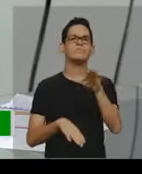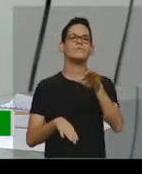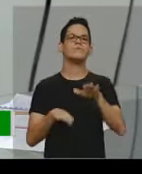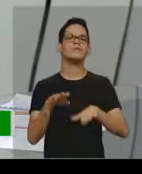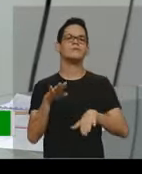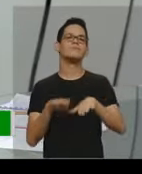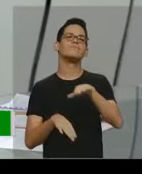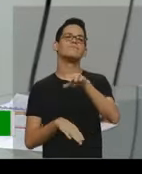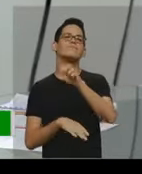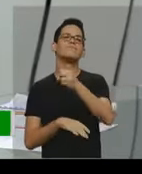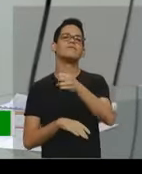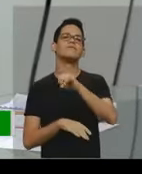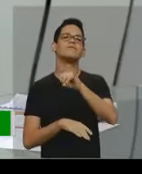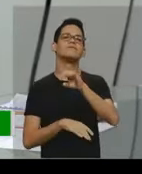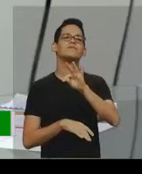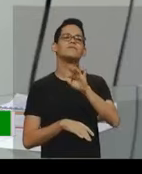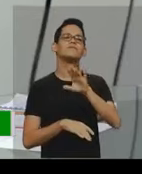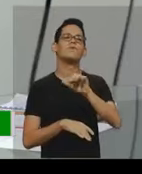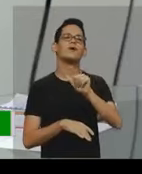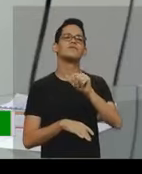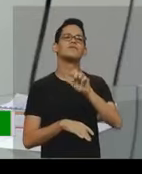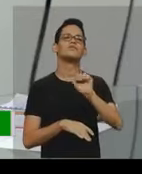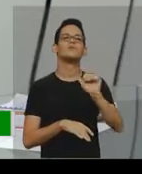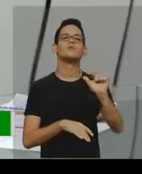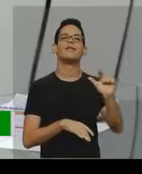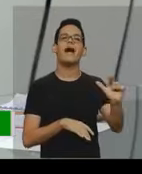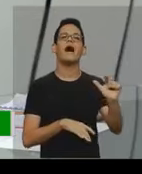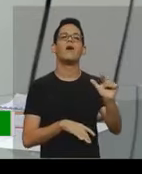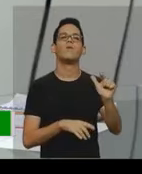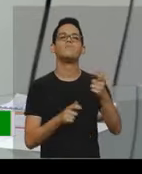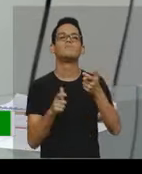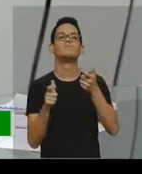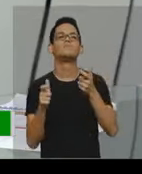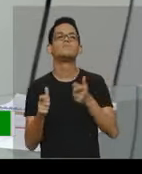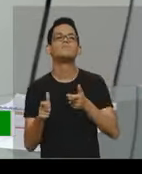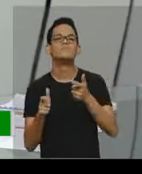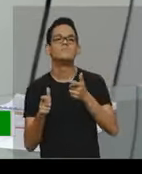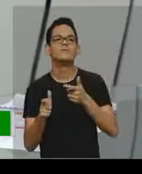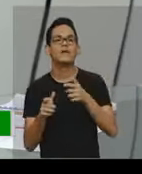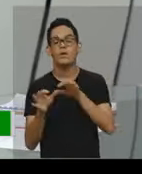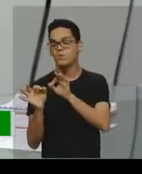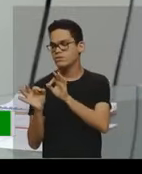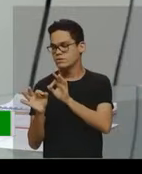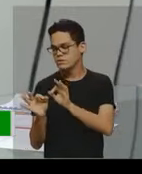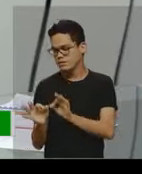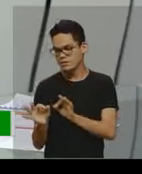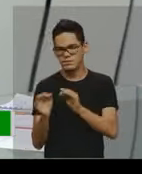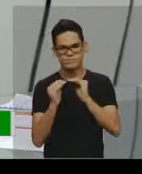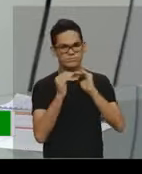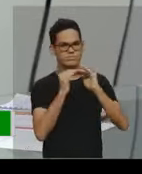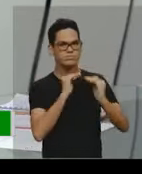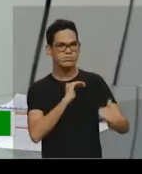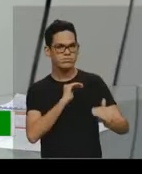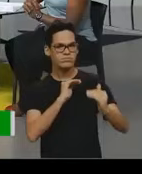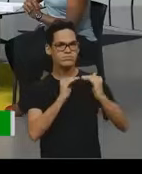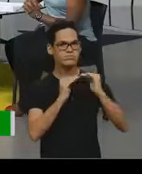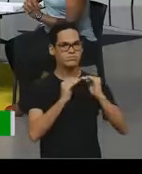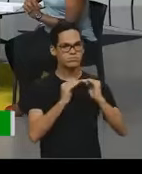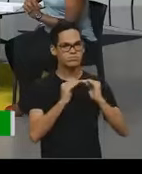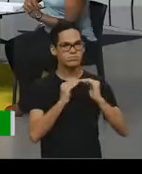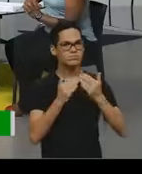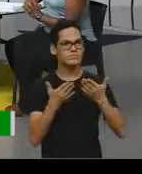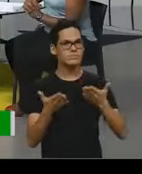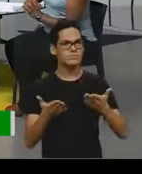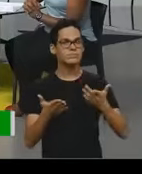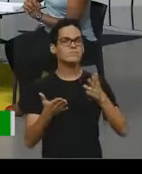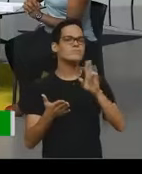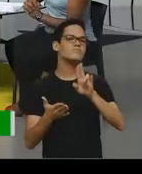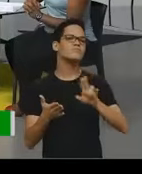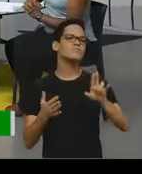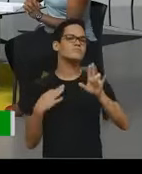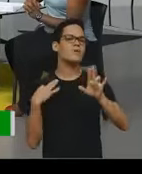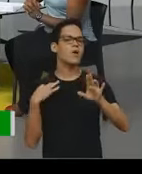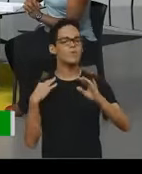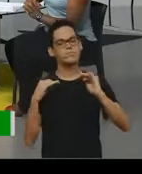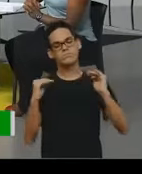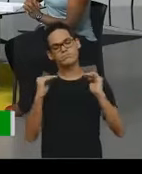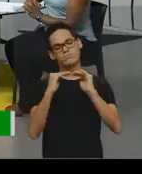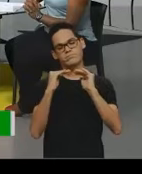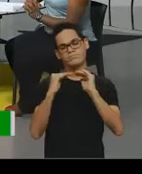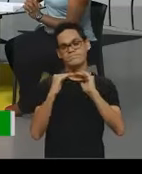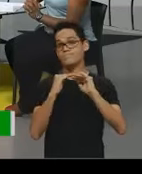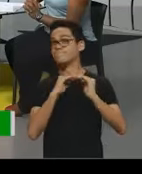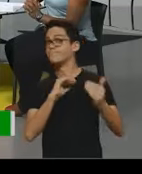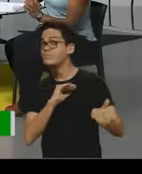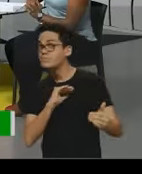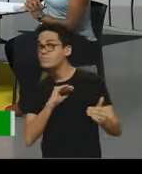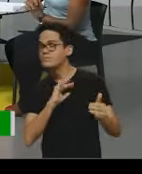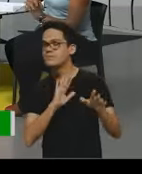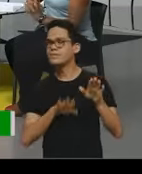é a situação, né, é o adequado e inadequado, para aquela situação, para aquela pessoa eu estou